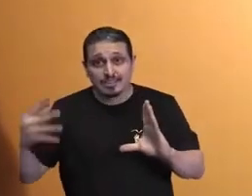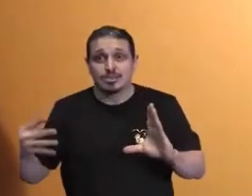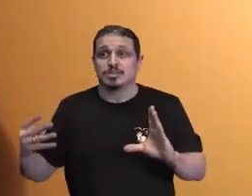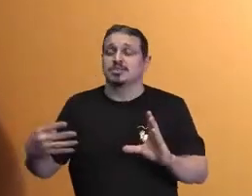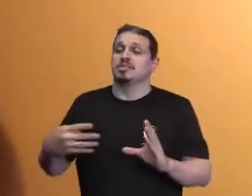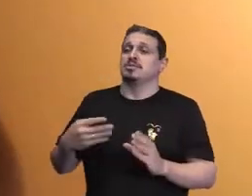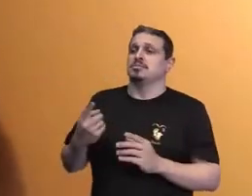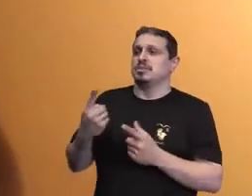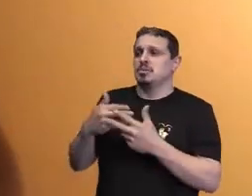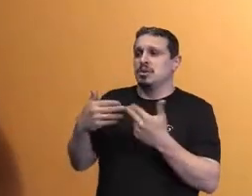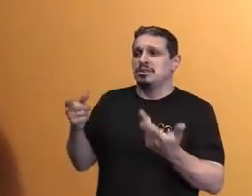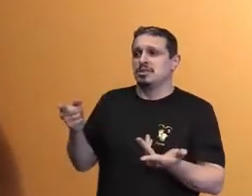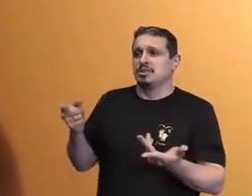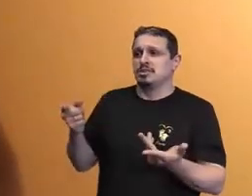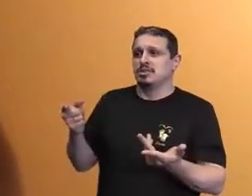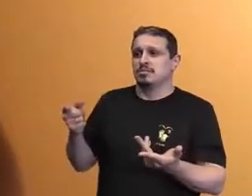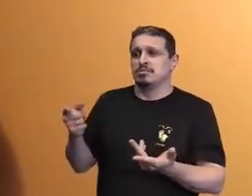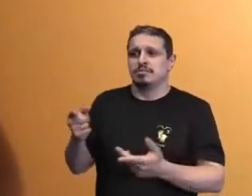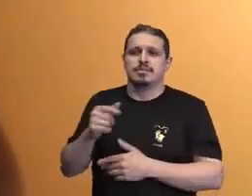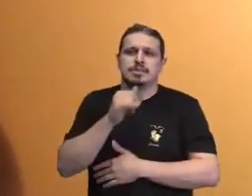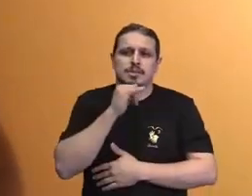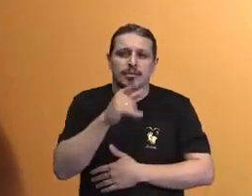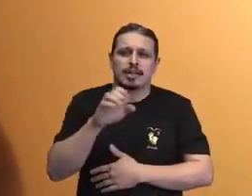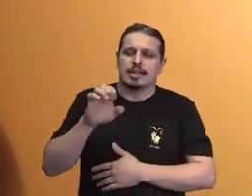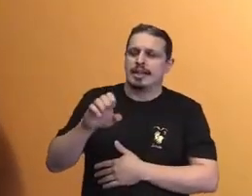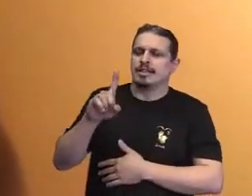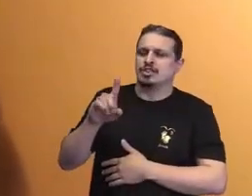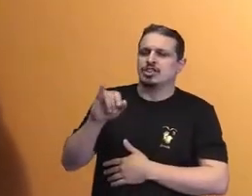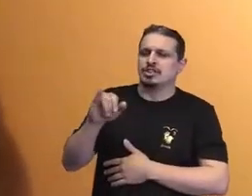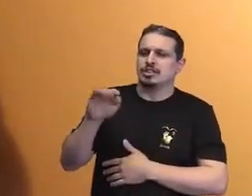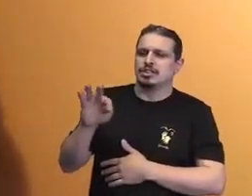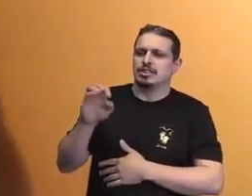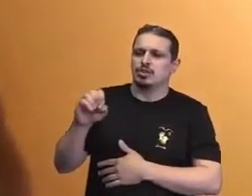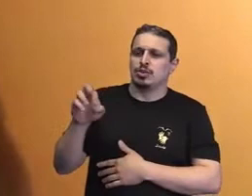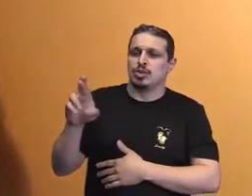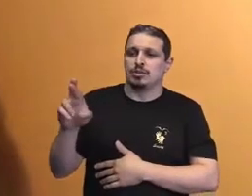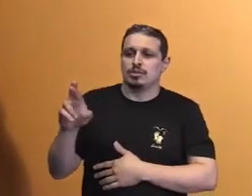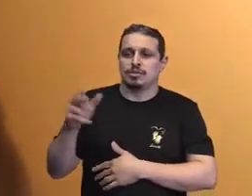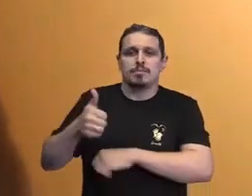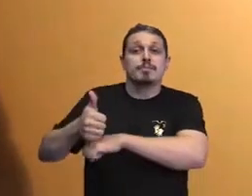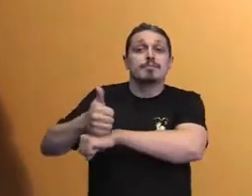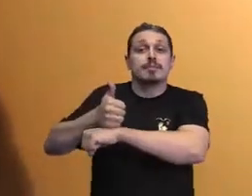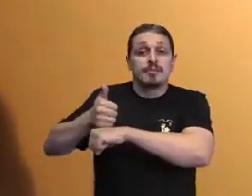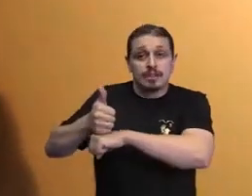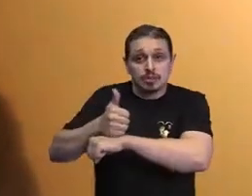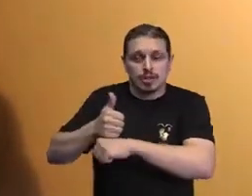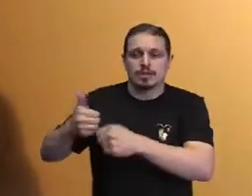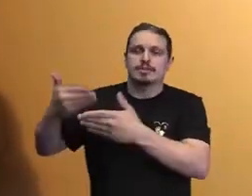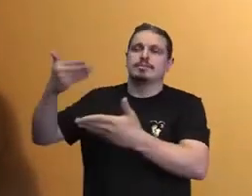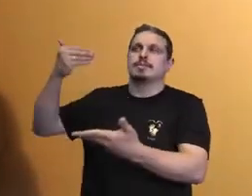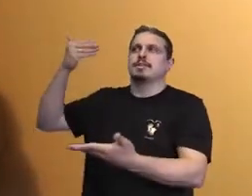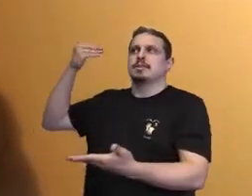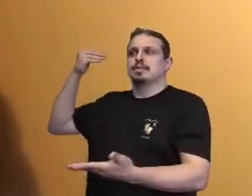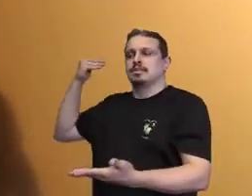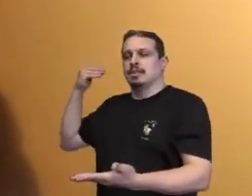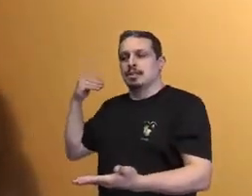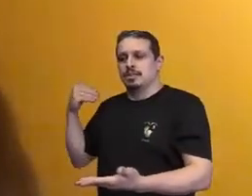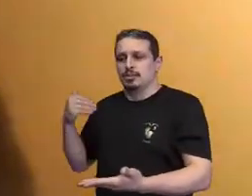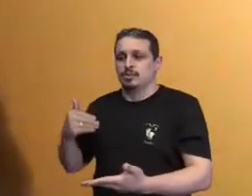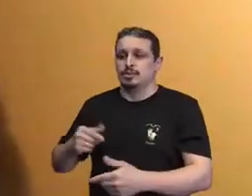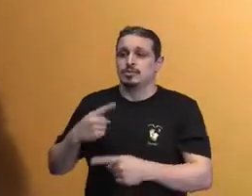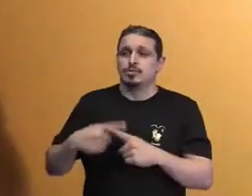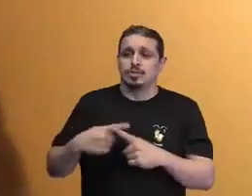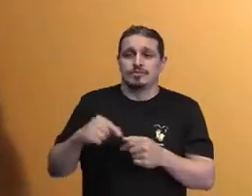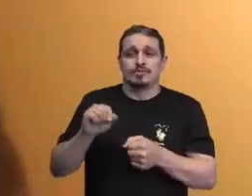sabe que Ouro de Tolo é um nome que se dava durante a Idade Média a um mineral cujo nome é Pirita. Pirita porque ele